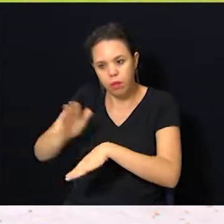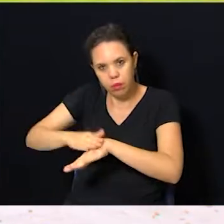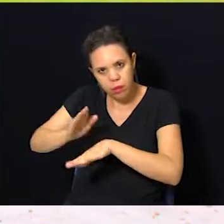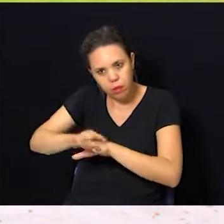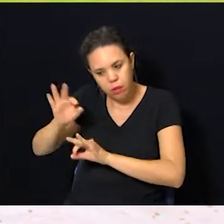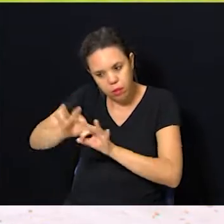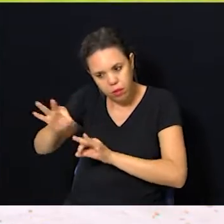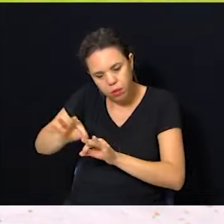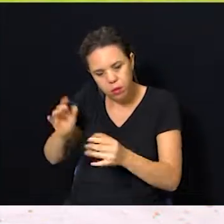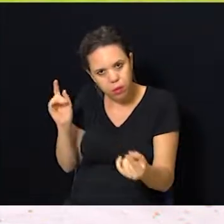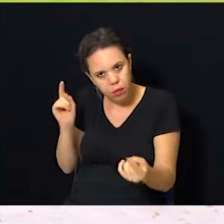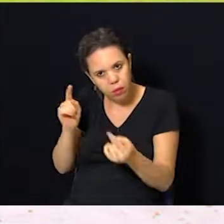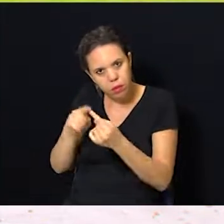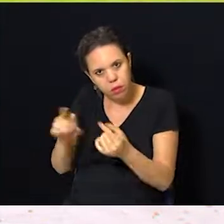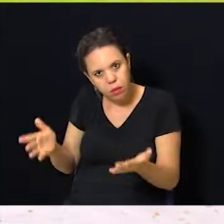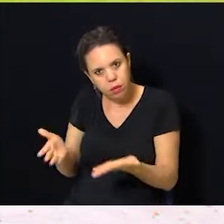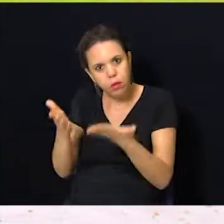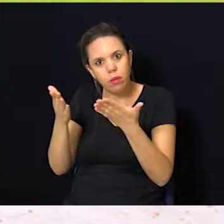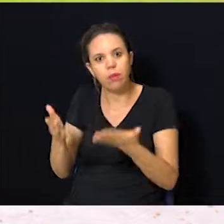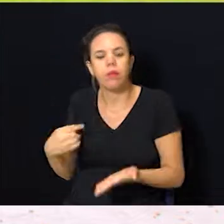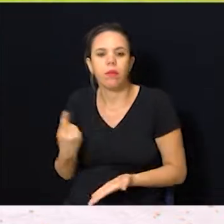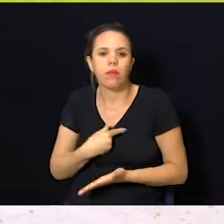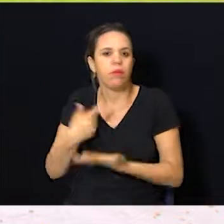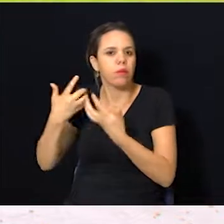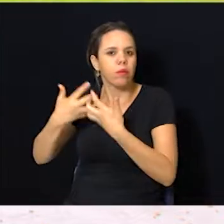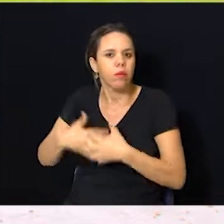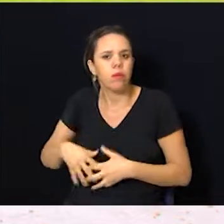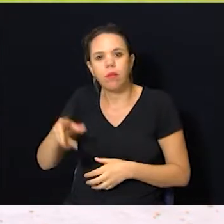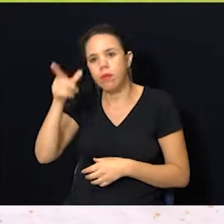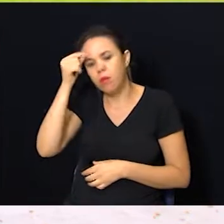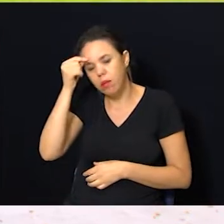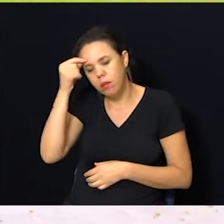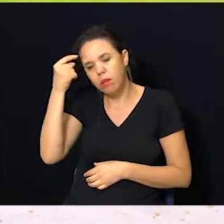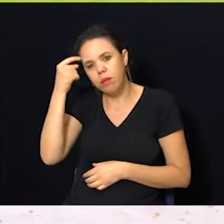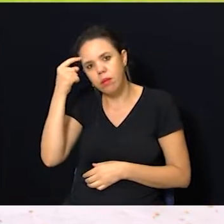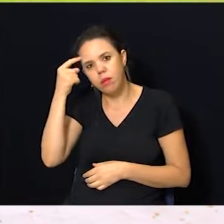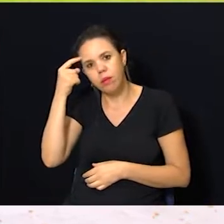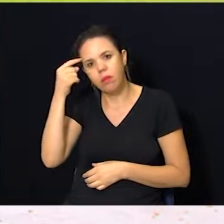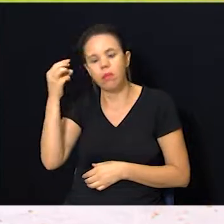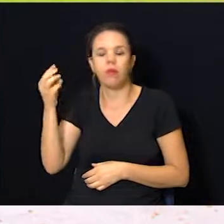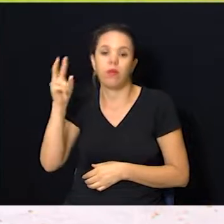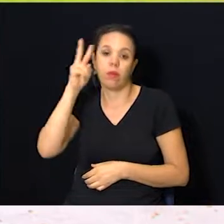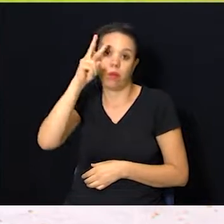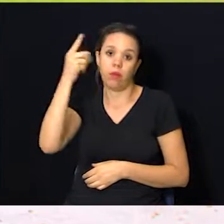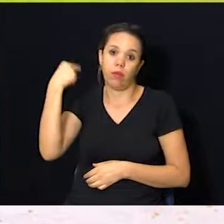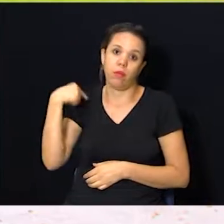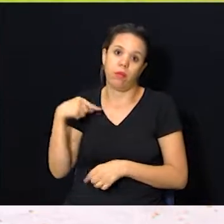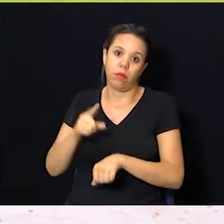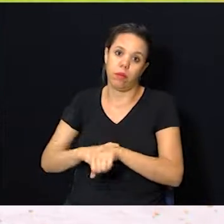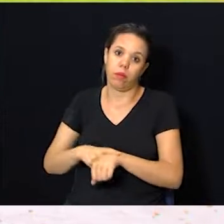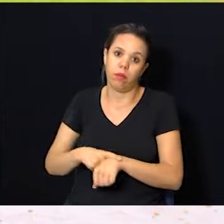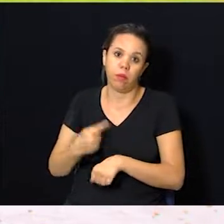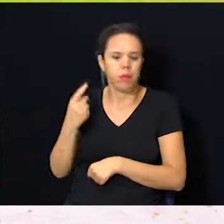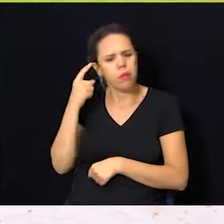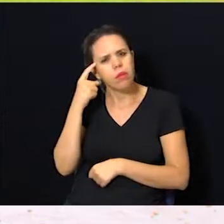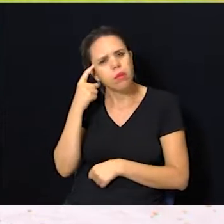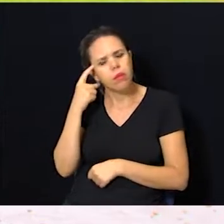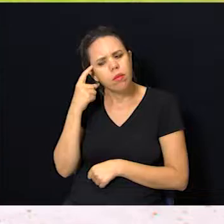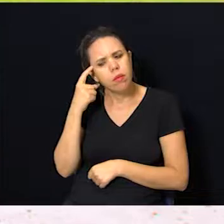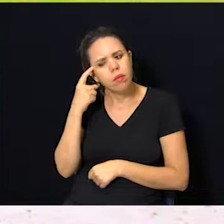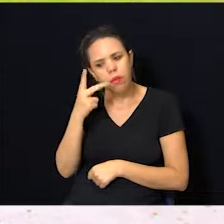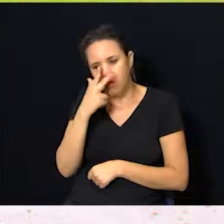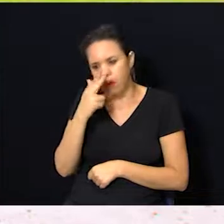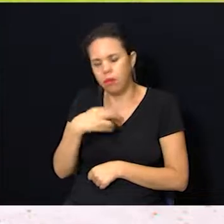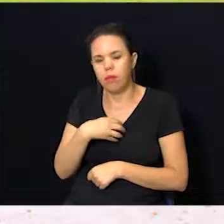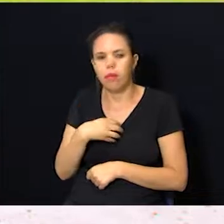ele vem para que a gente refresque toda vez a nossa memória, no momento que a gente sinta